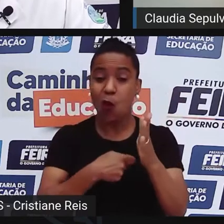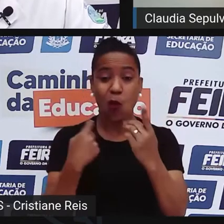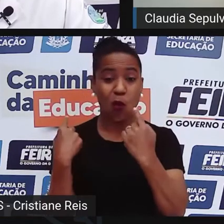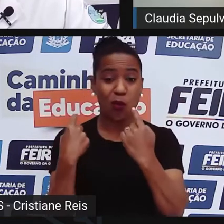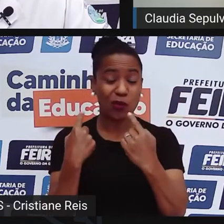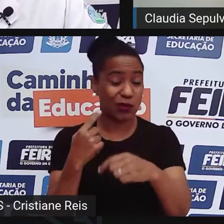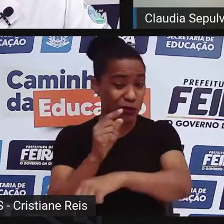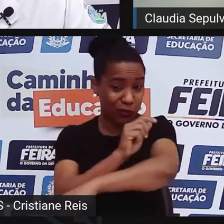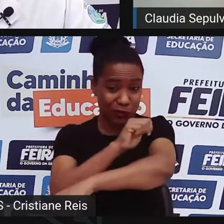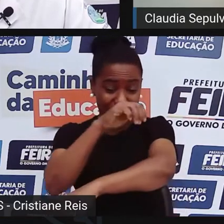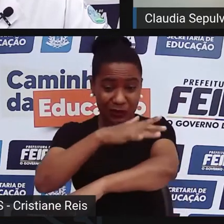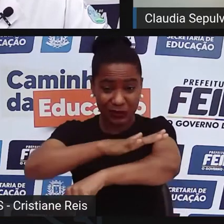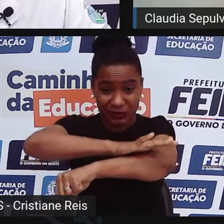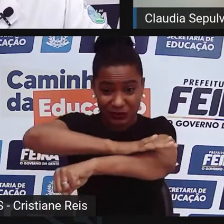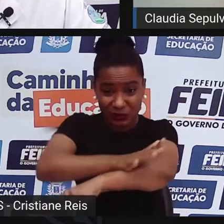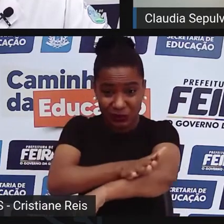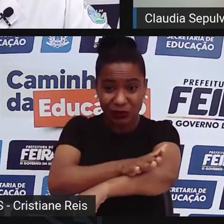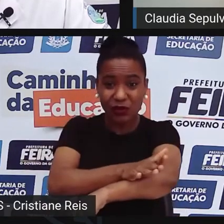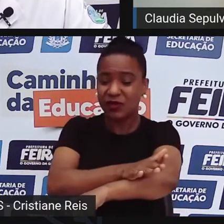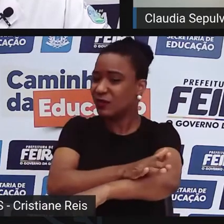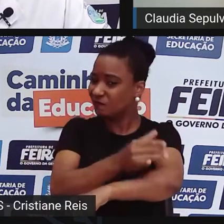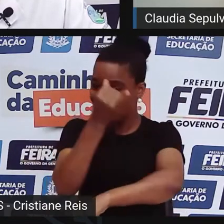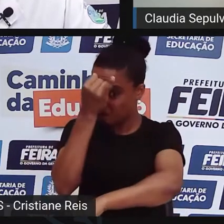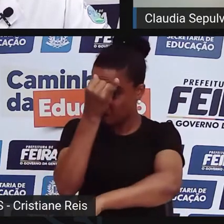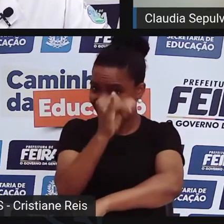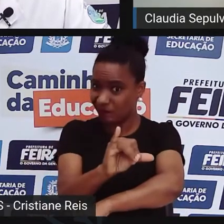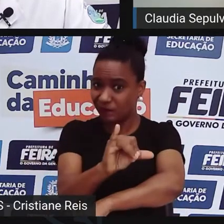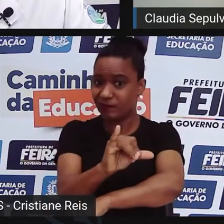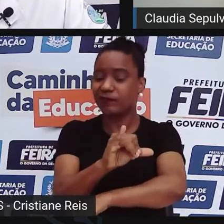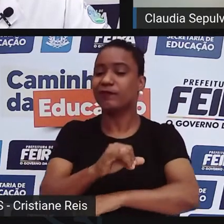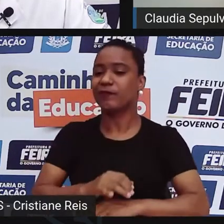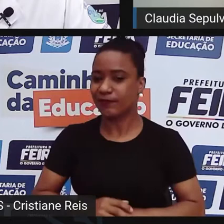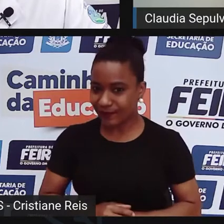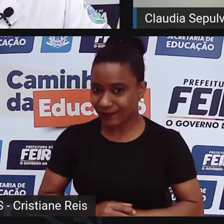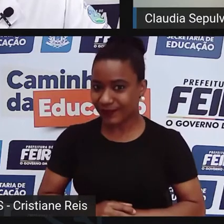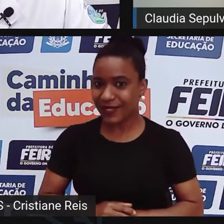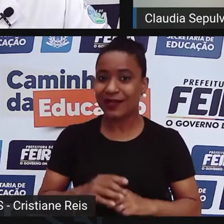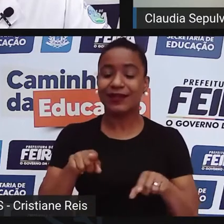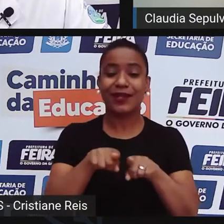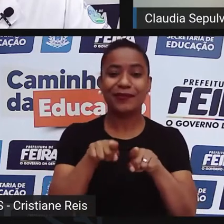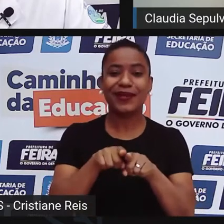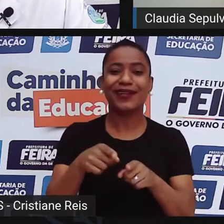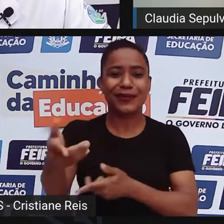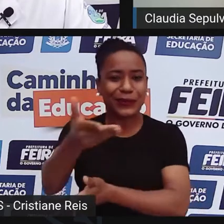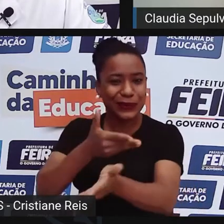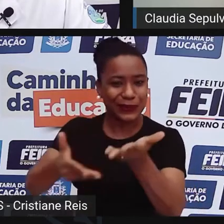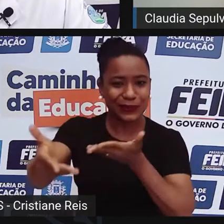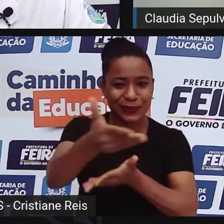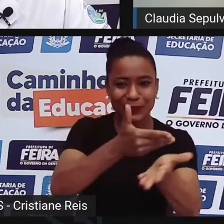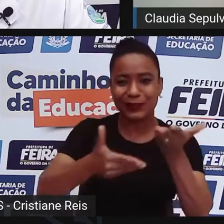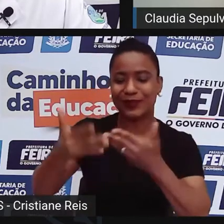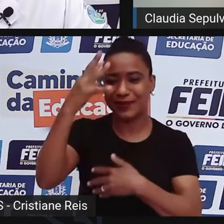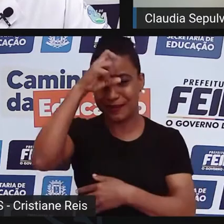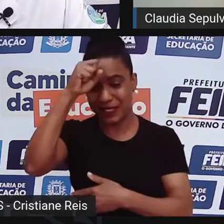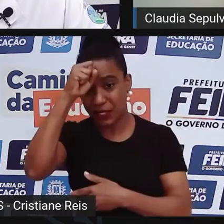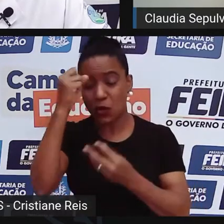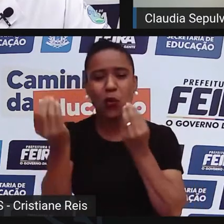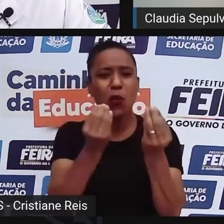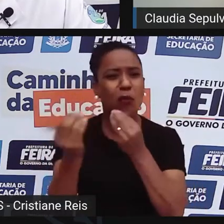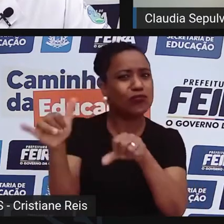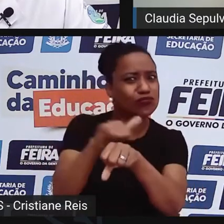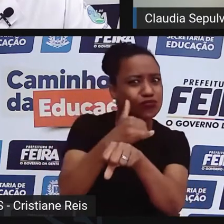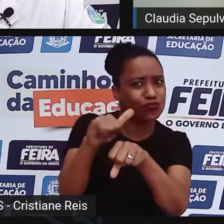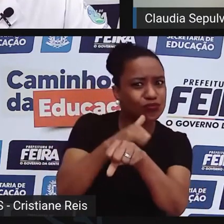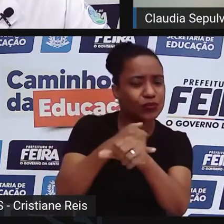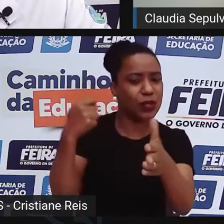E, portanto, também aprender com esses alunos e, junto com eles, pensar estratégias de luta contra o racismo,